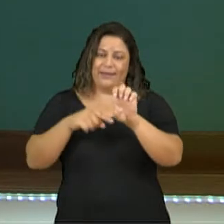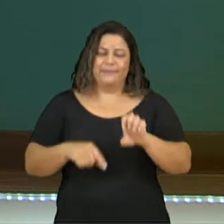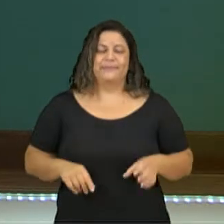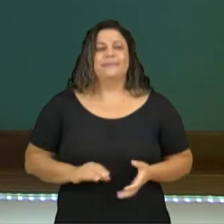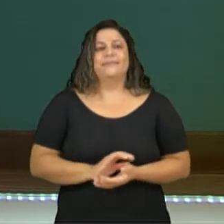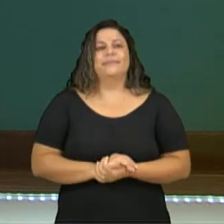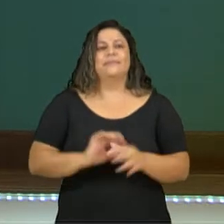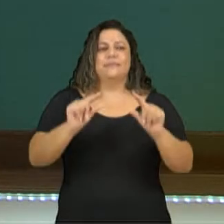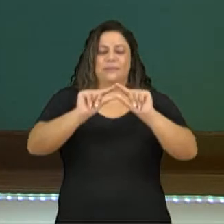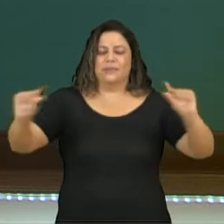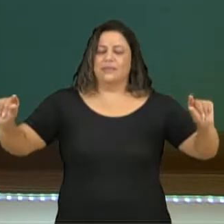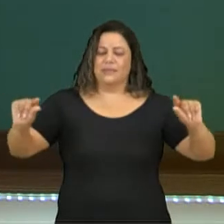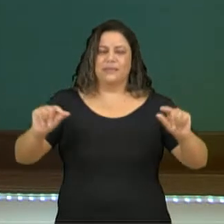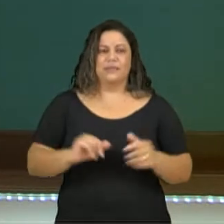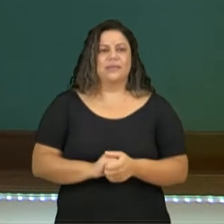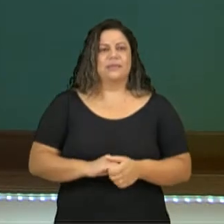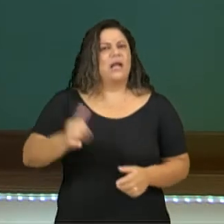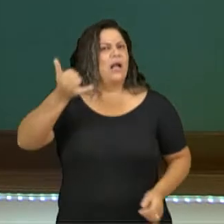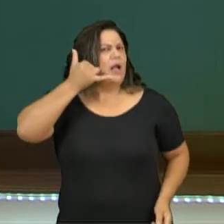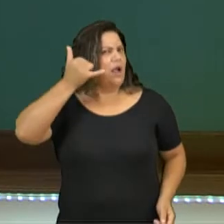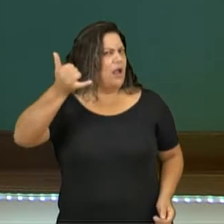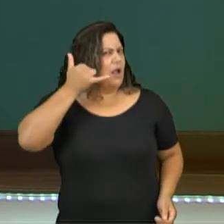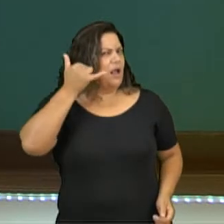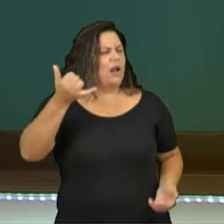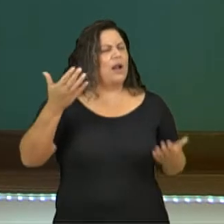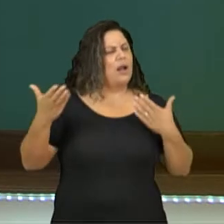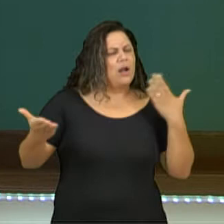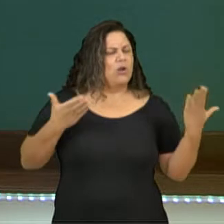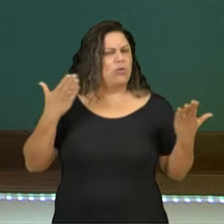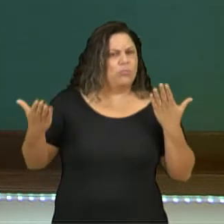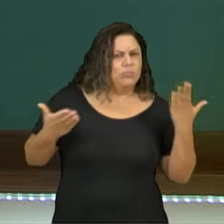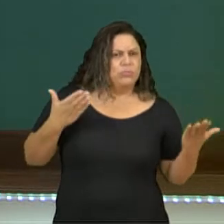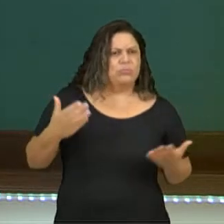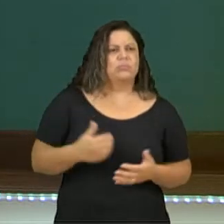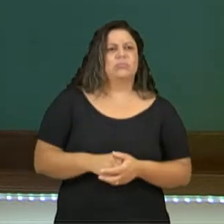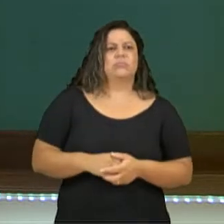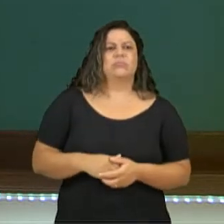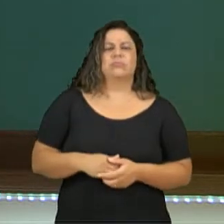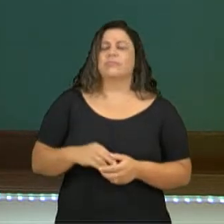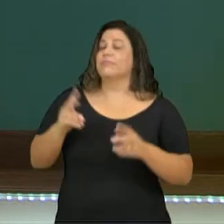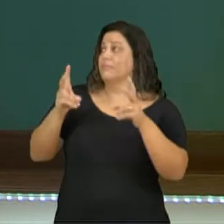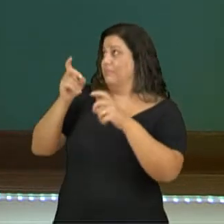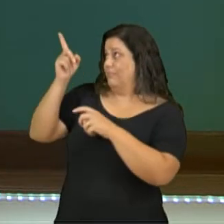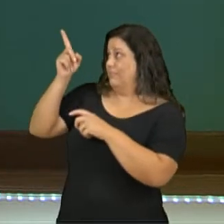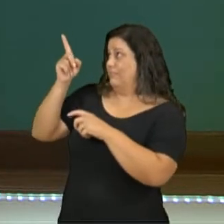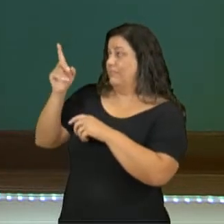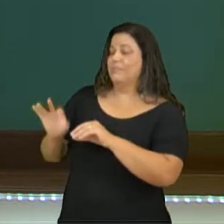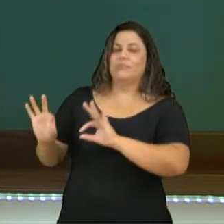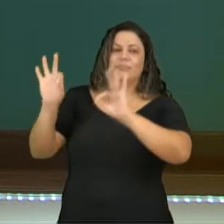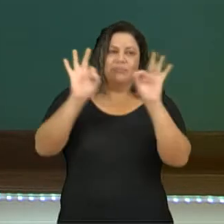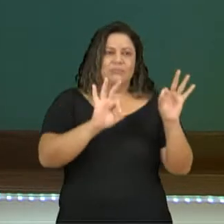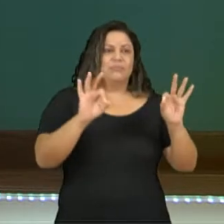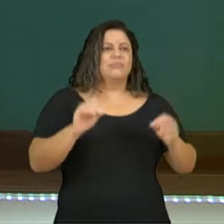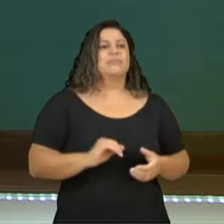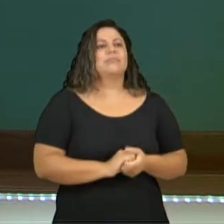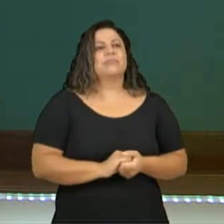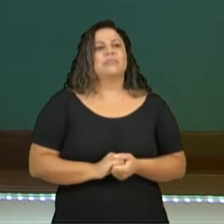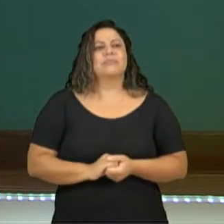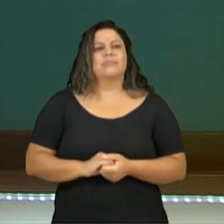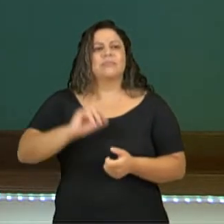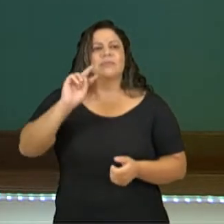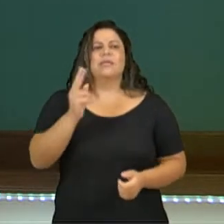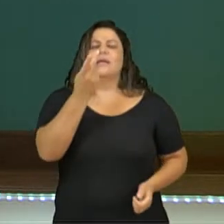aqui a frase aqui, ó. Alô? Hable más fuerte que tengo na toaia. Hable. Tá vendo? Então, aqui ele tá